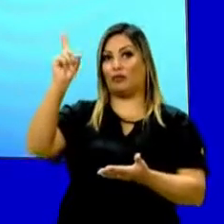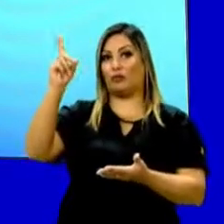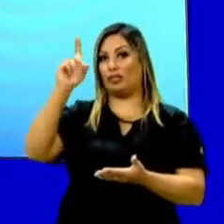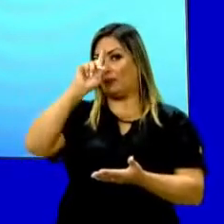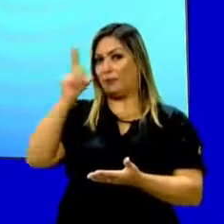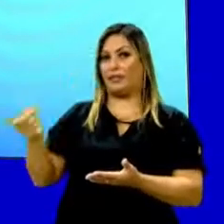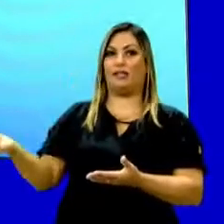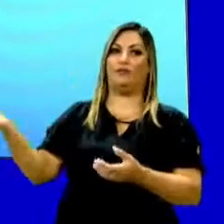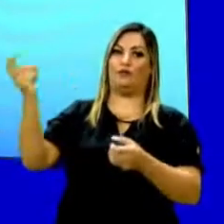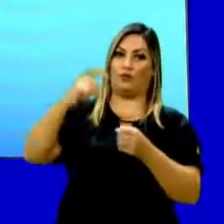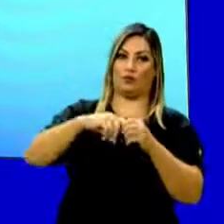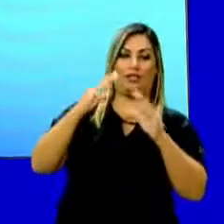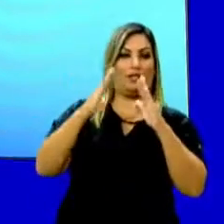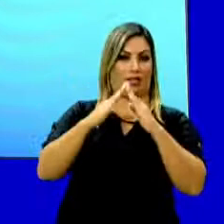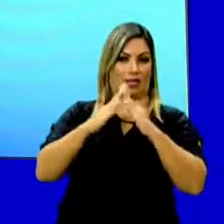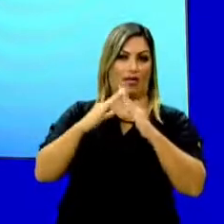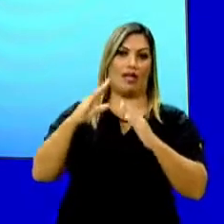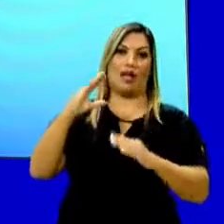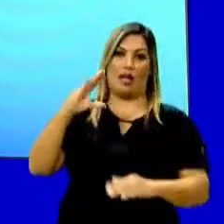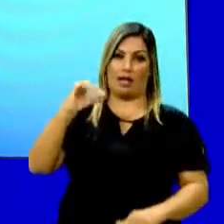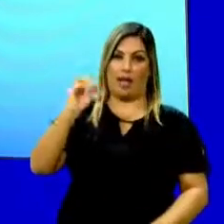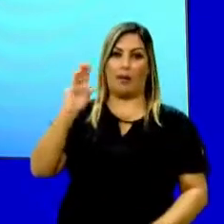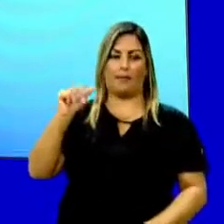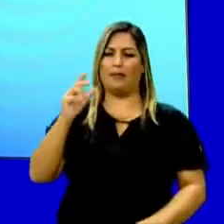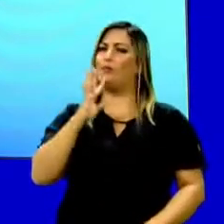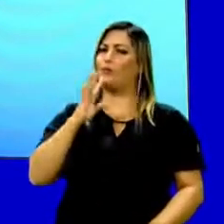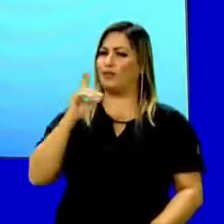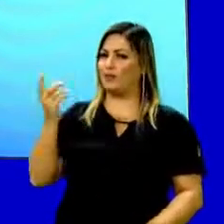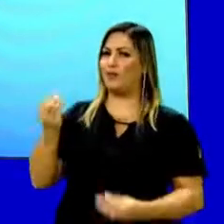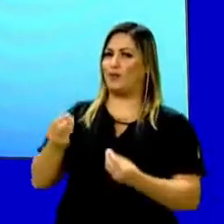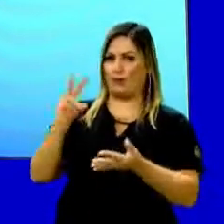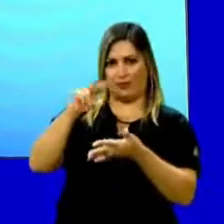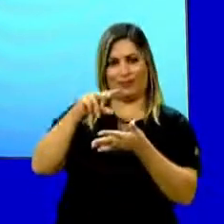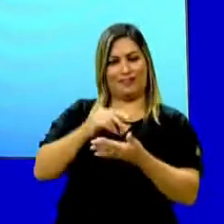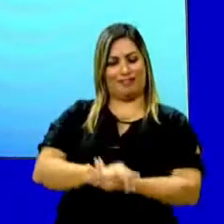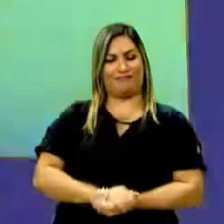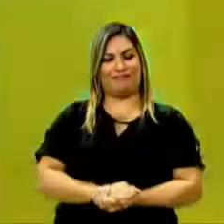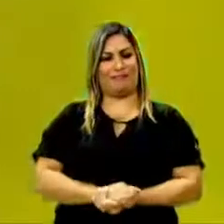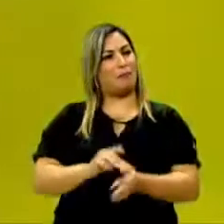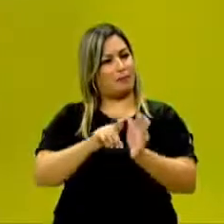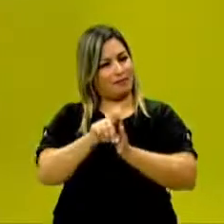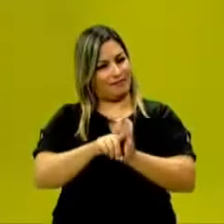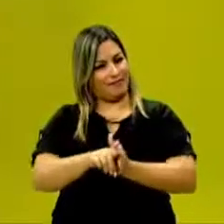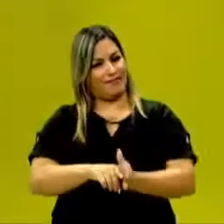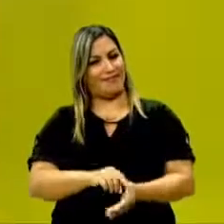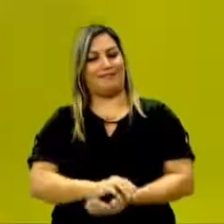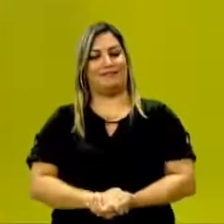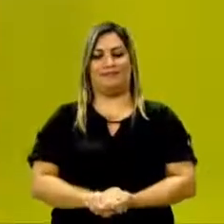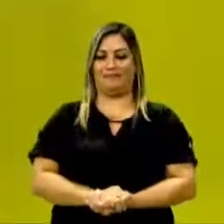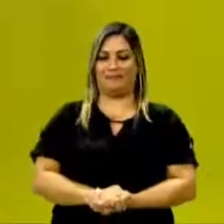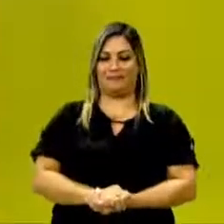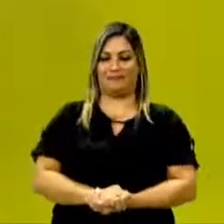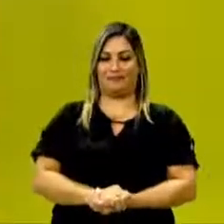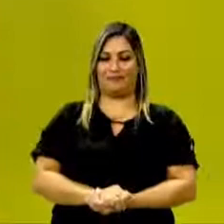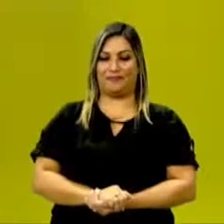convocava para ir naquele lugar. Aí, para você conhecer o restante, que tal fazer a leitura, né? Pesquisem. O Alto da Compadecida.